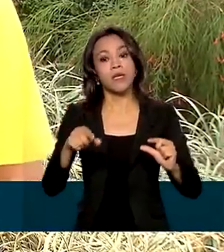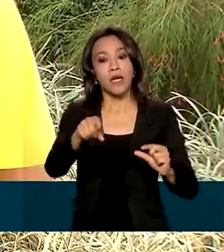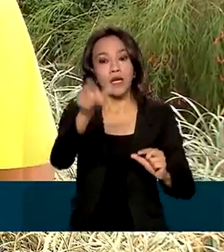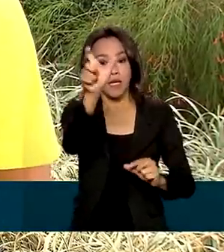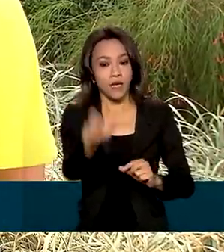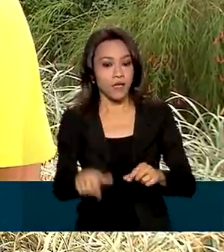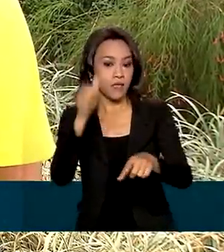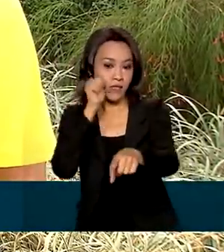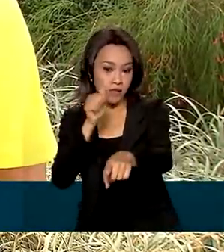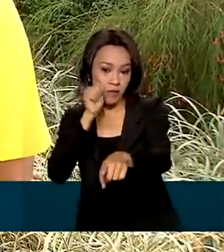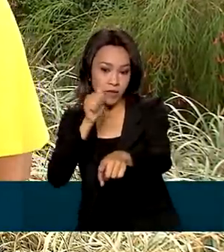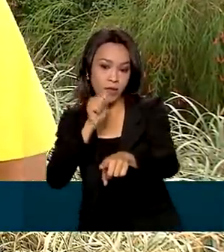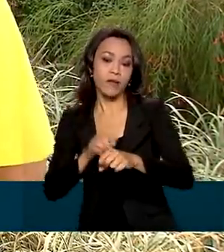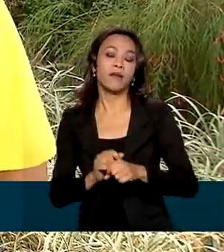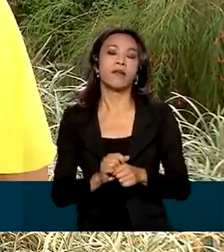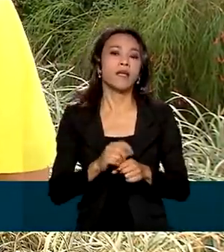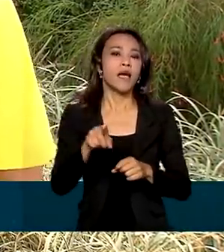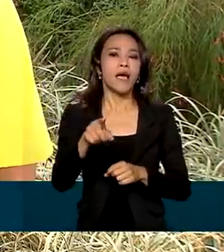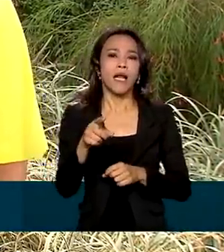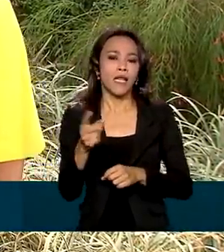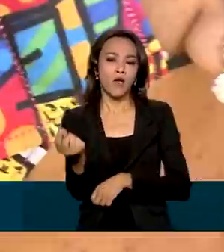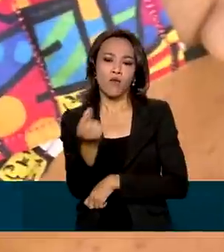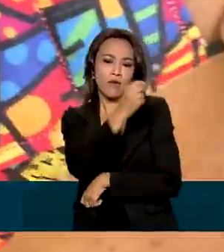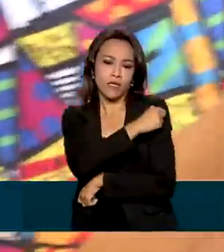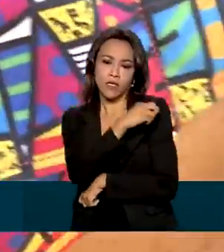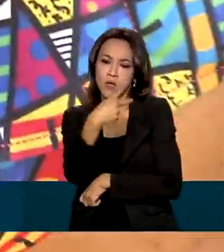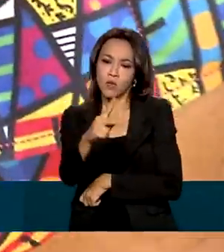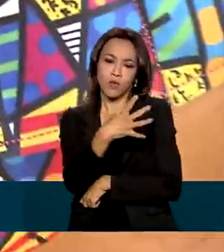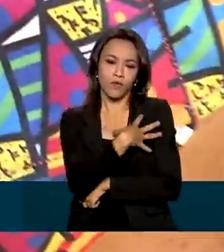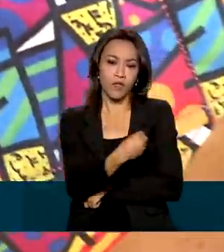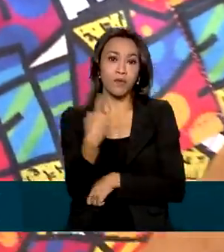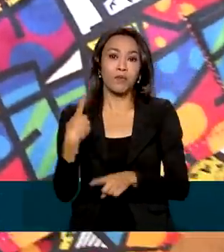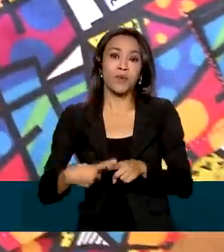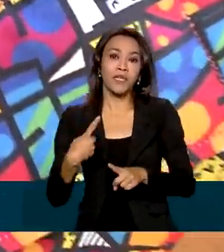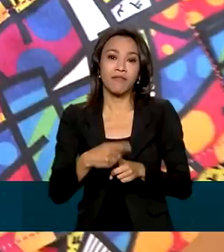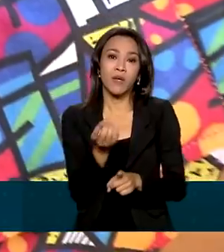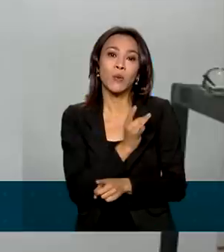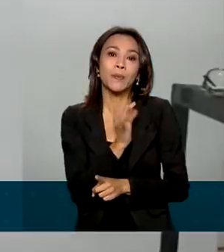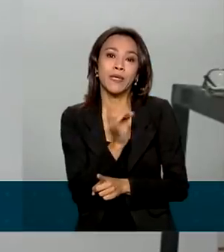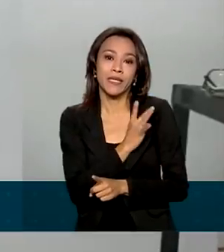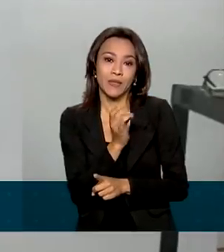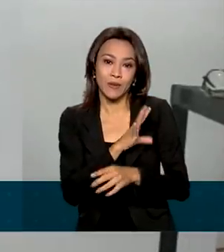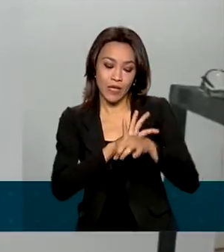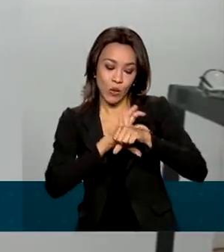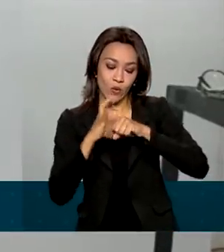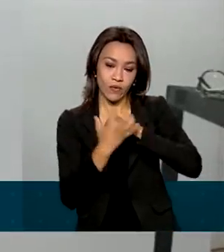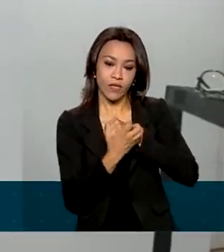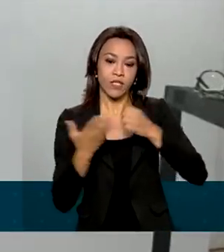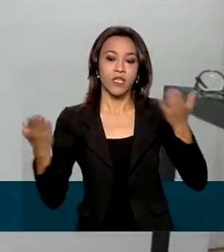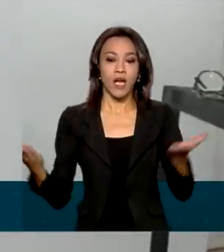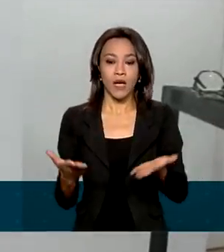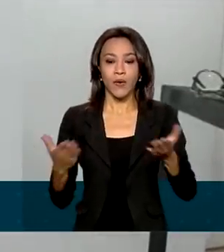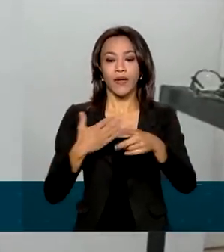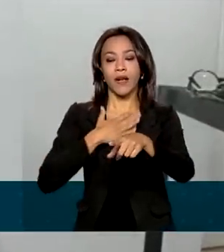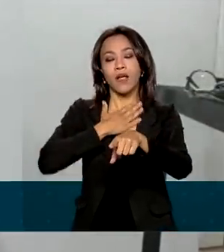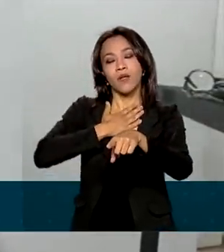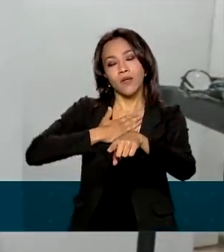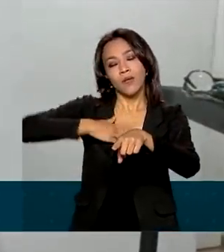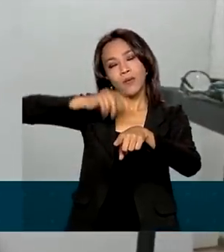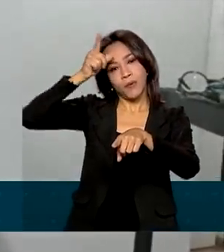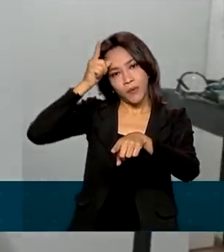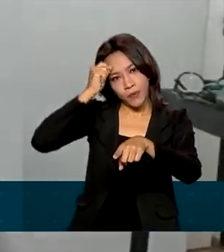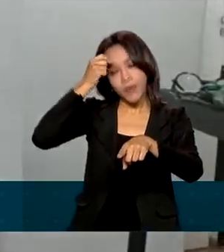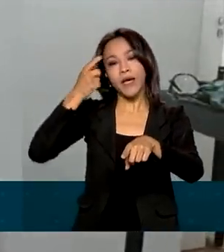civil Eva Silva deixou de vacinar os filhos por medo da Covid-19. Agora, mais tranquila, ela